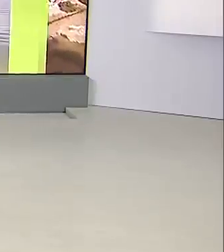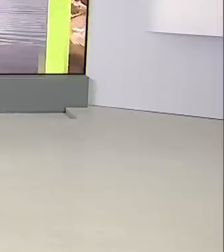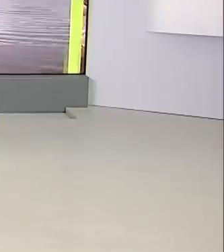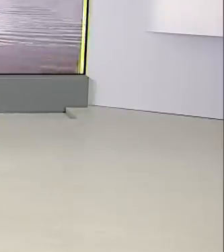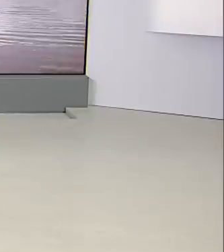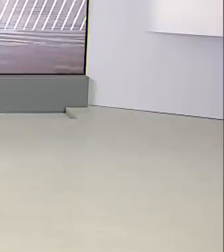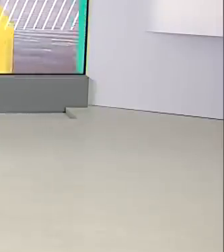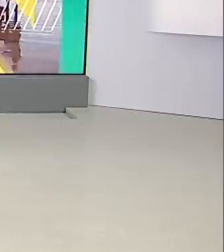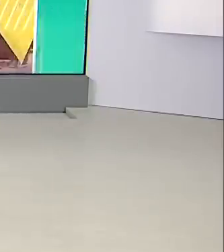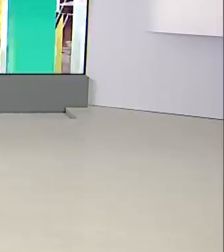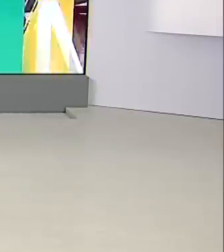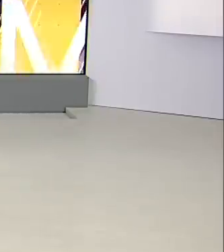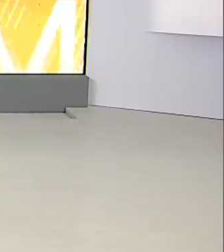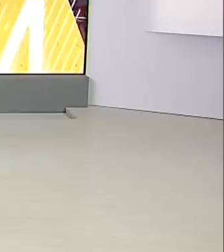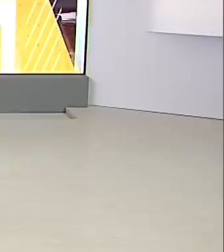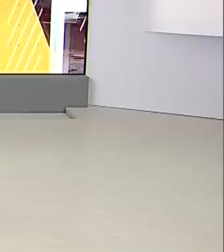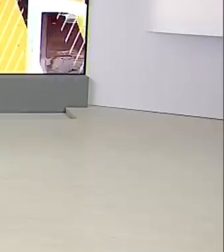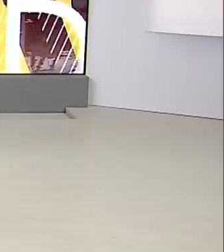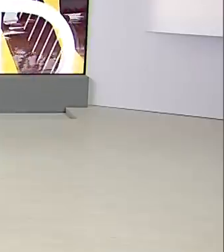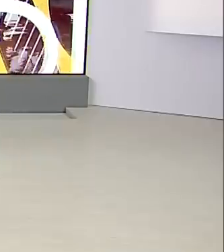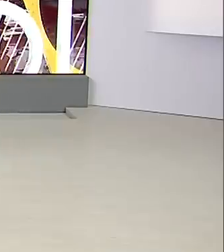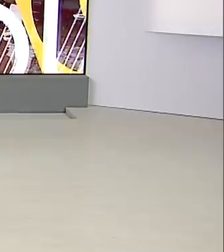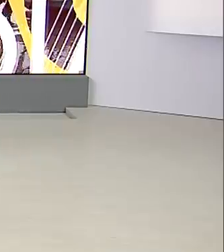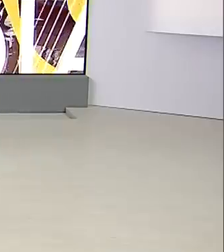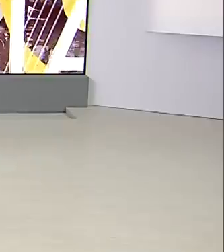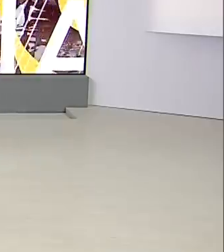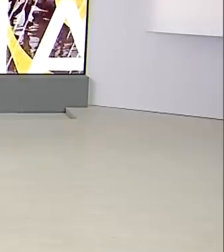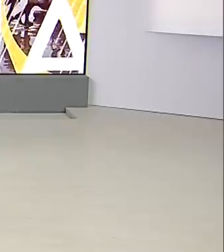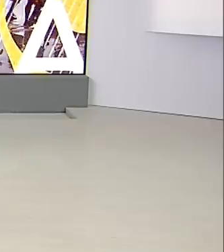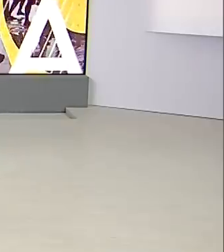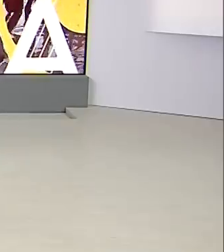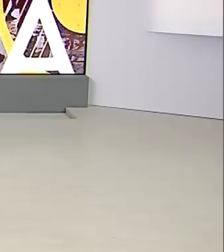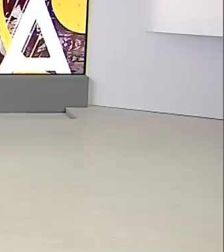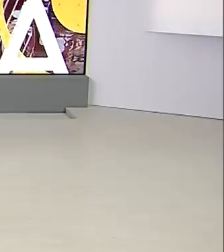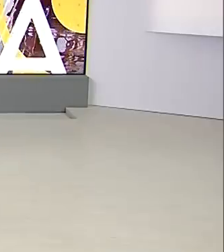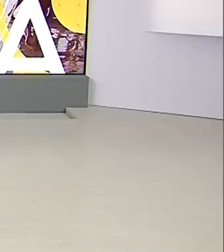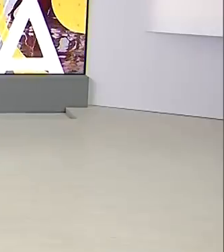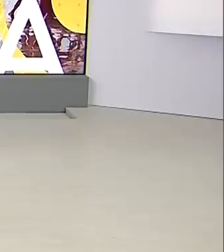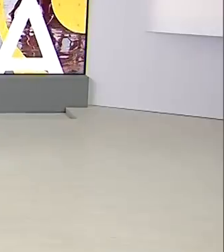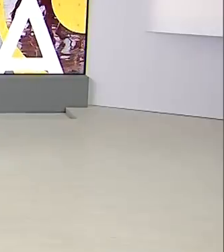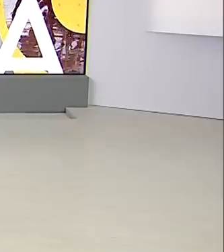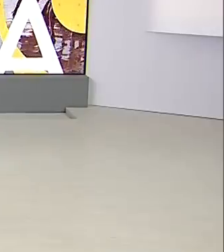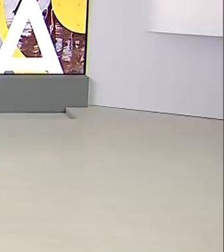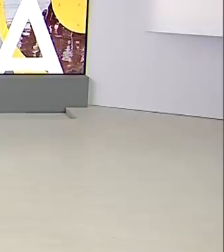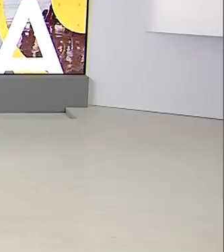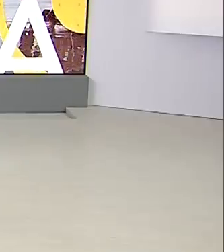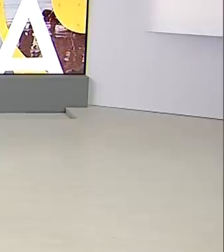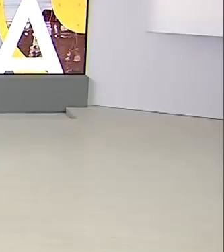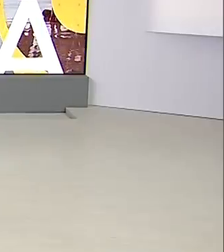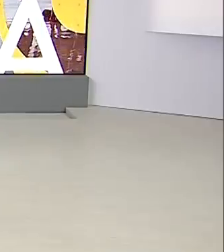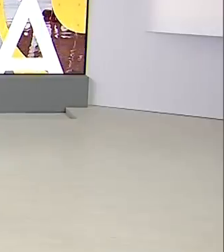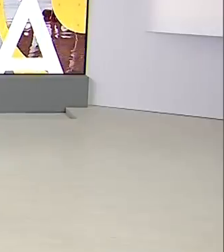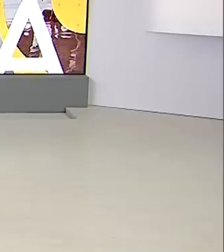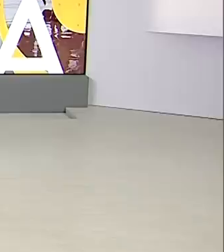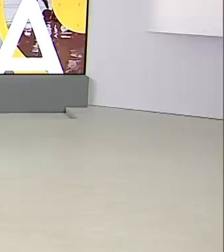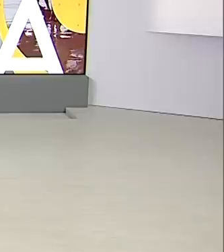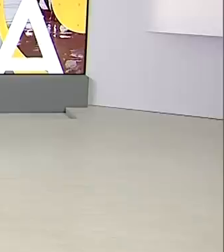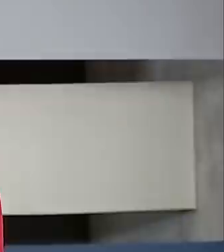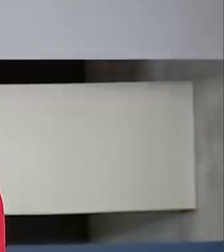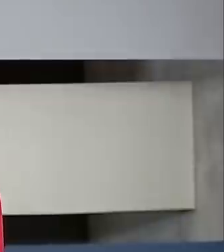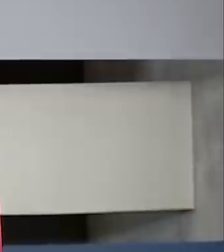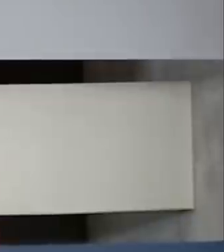a Força apoia a Secretaria de Operações Integradas do Ministério da Justiça no combate ao crime organizado no Estado.